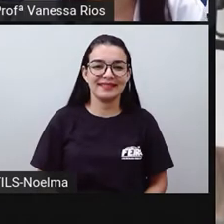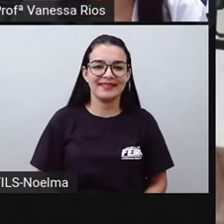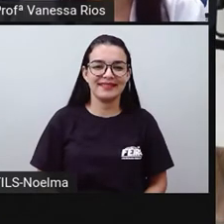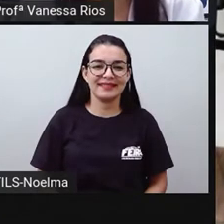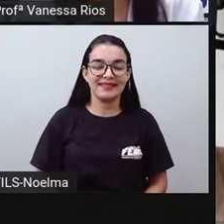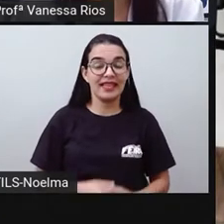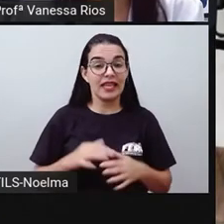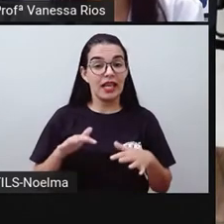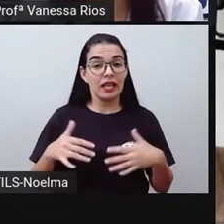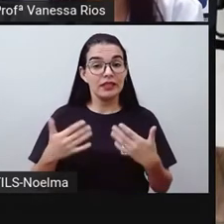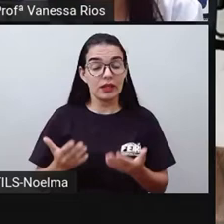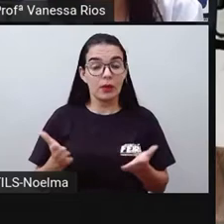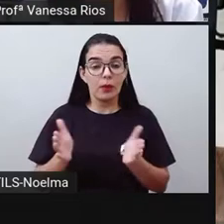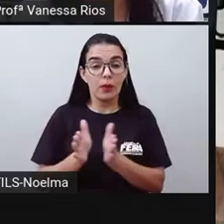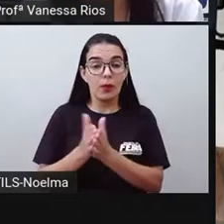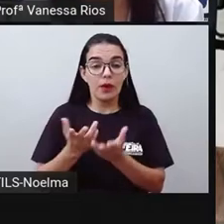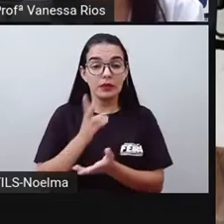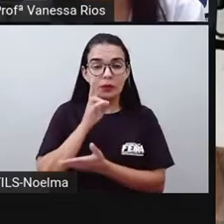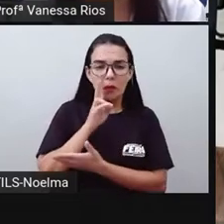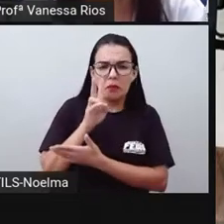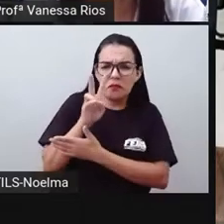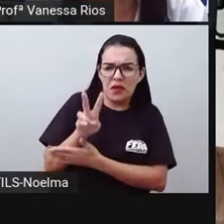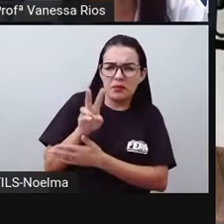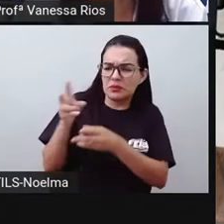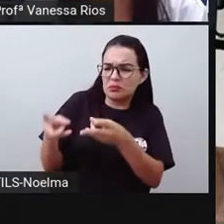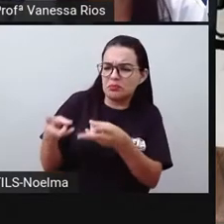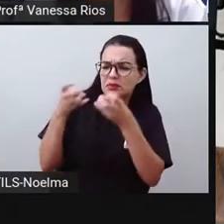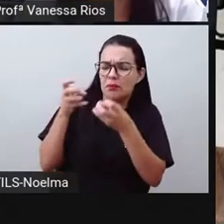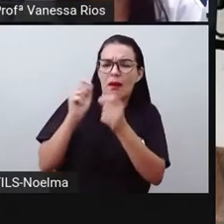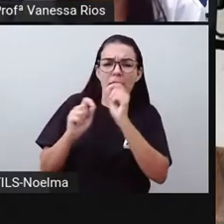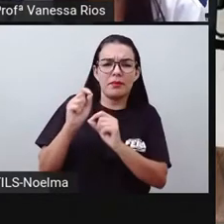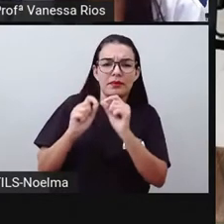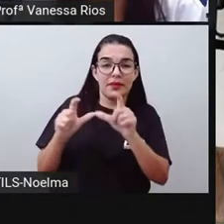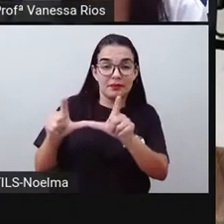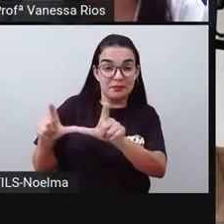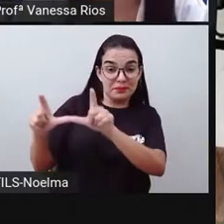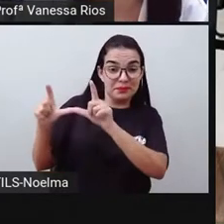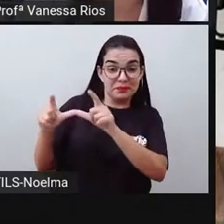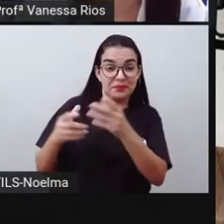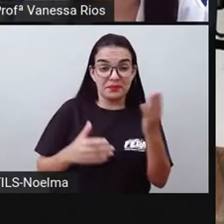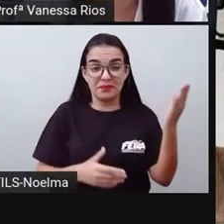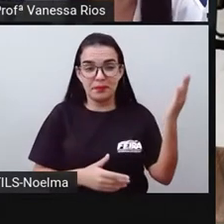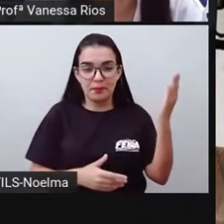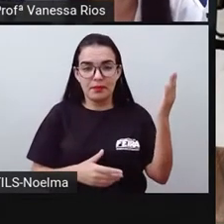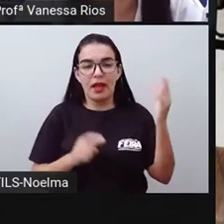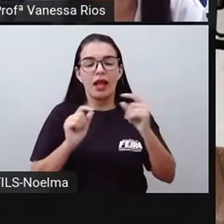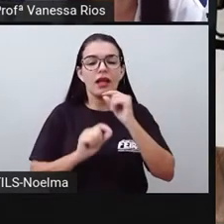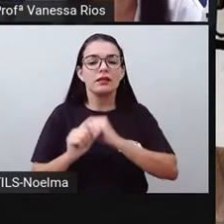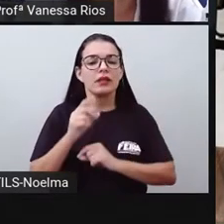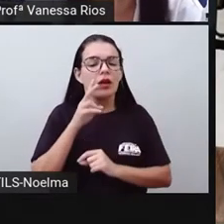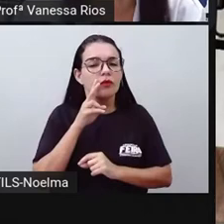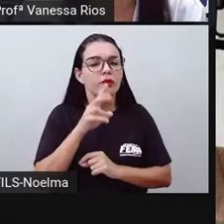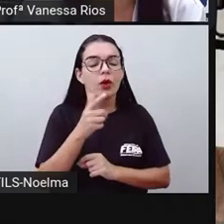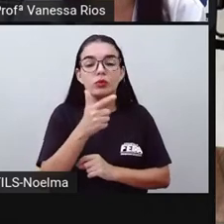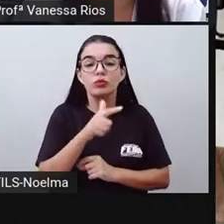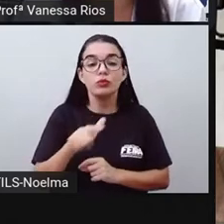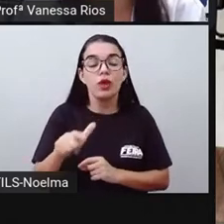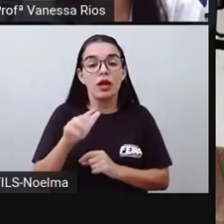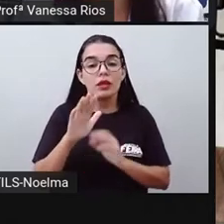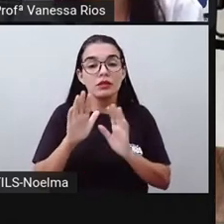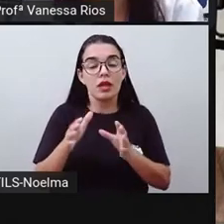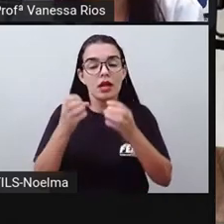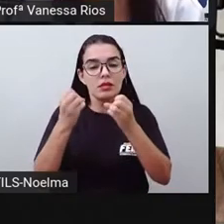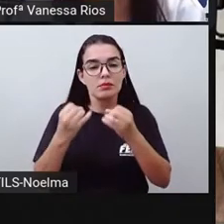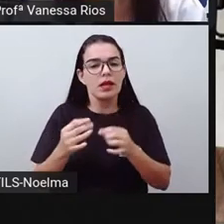E aí, quando observamos esta imagem, né? A gente observa tudo que a PRO já falou anteriormente. E as